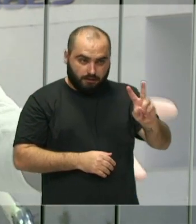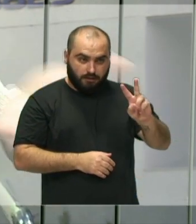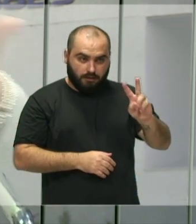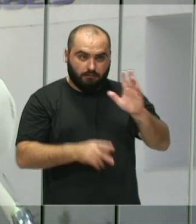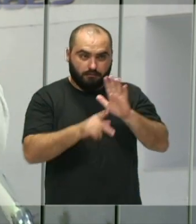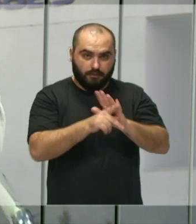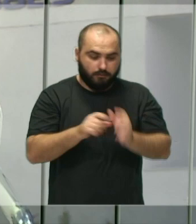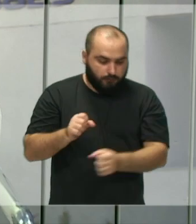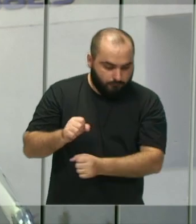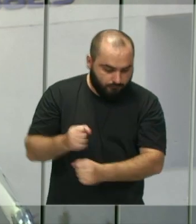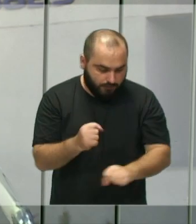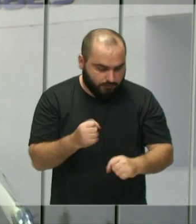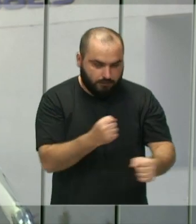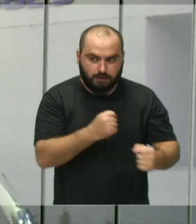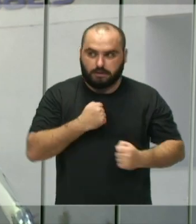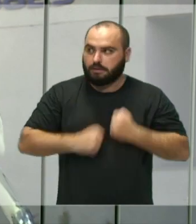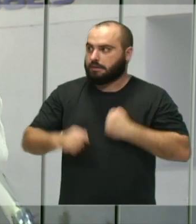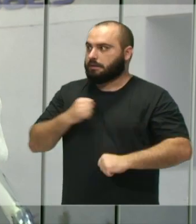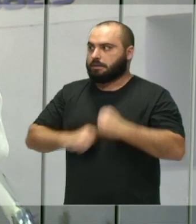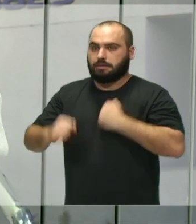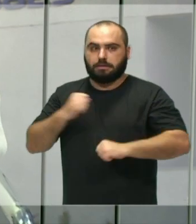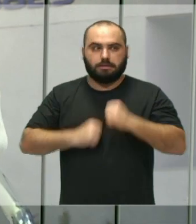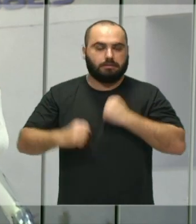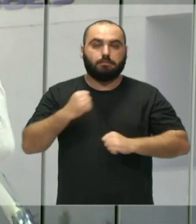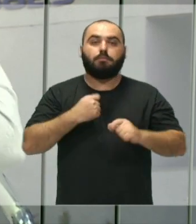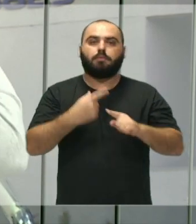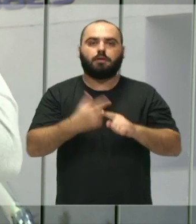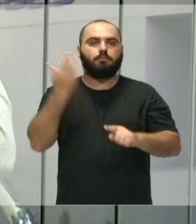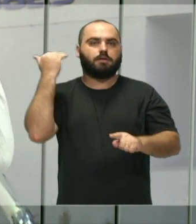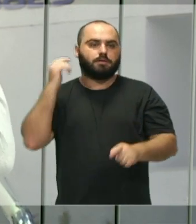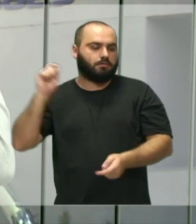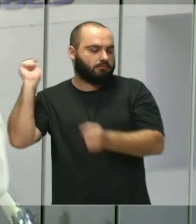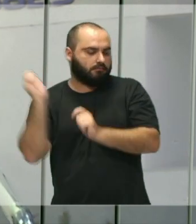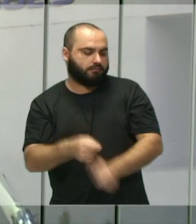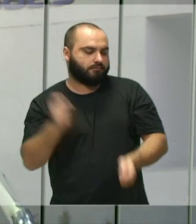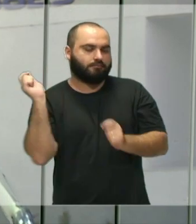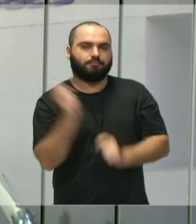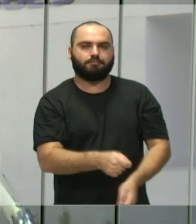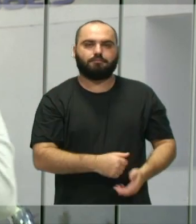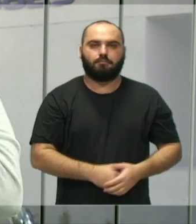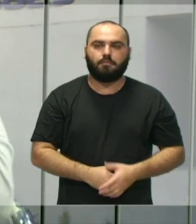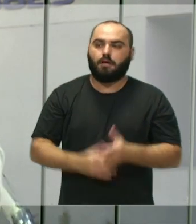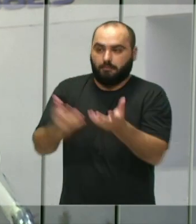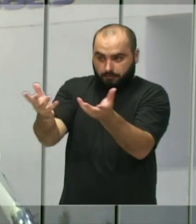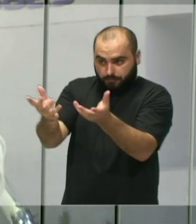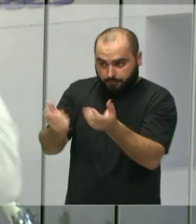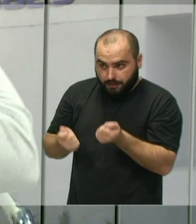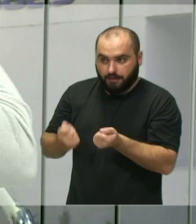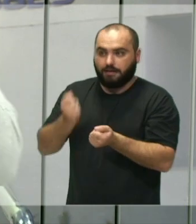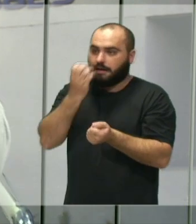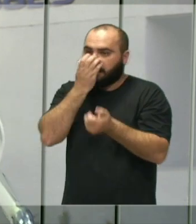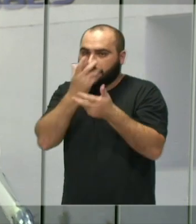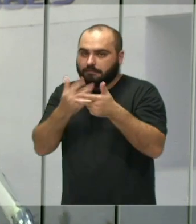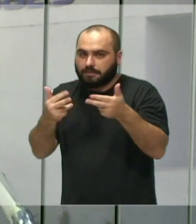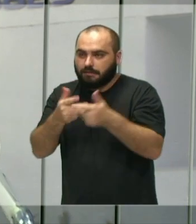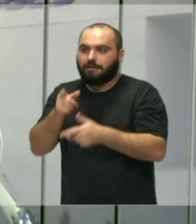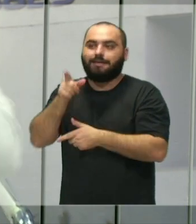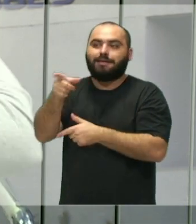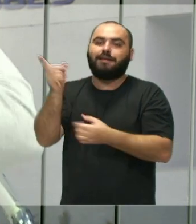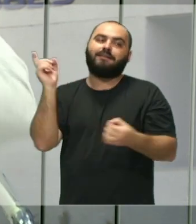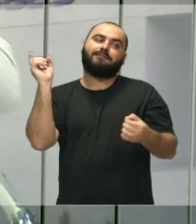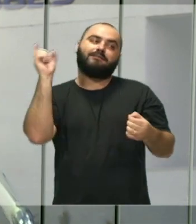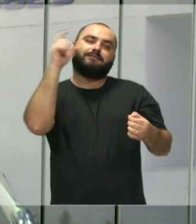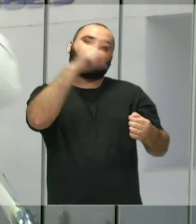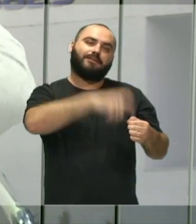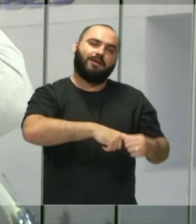apanhava com vassoura, né, então ela recebe esses animais e ela reintegra depois eles na